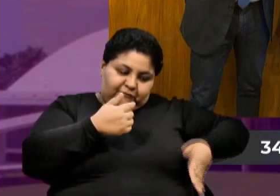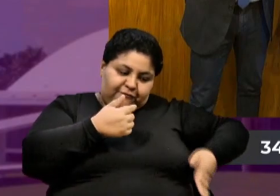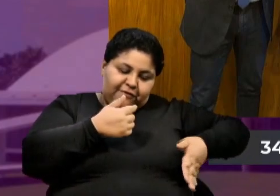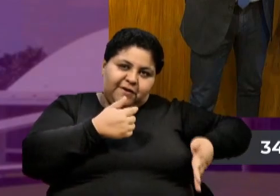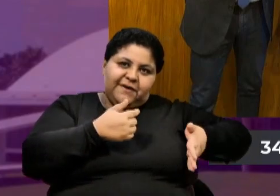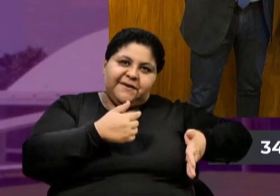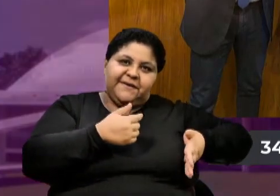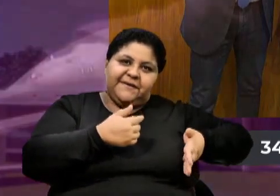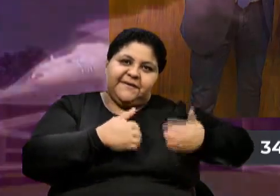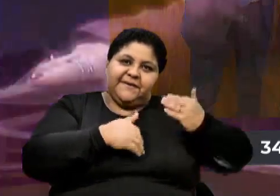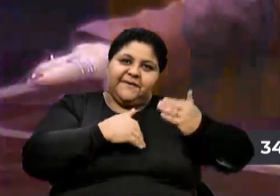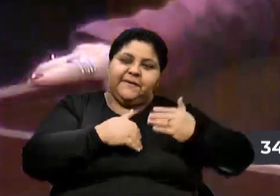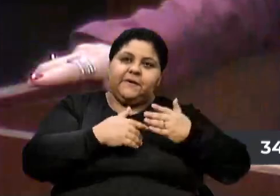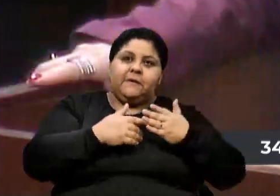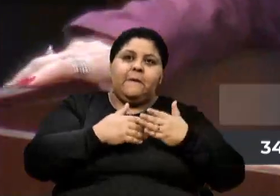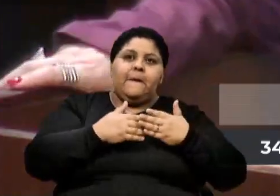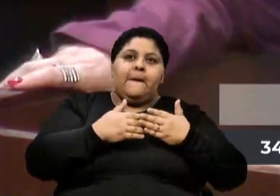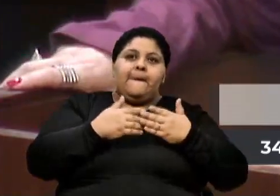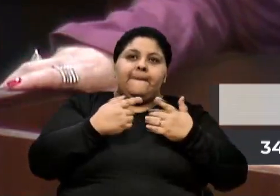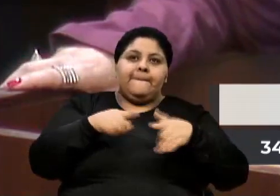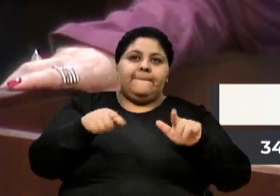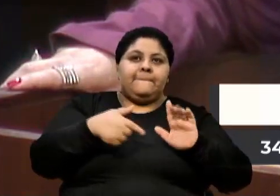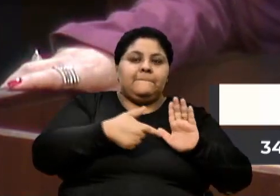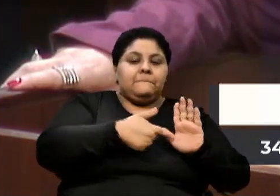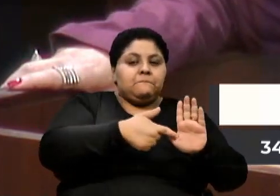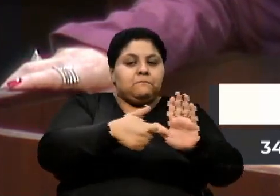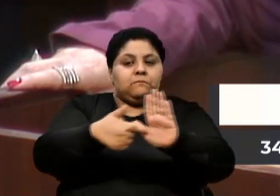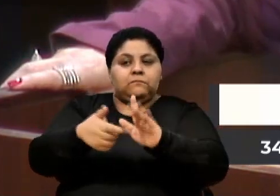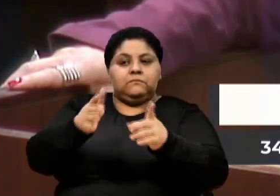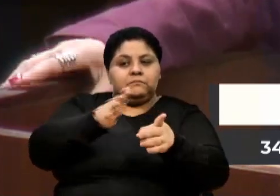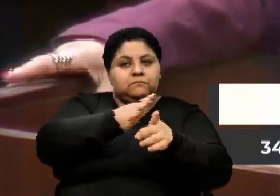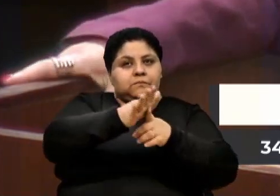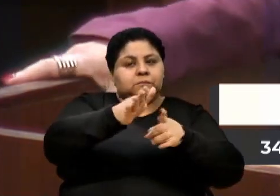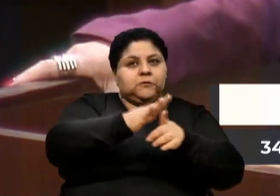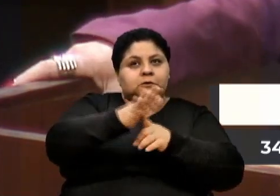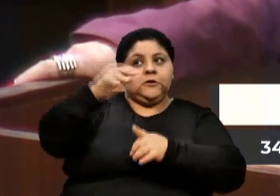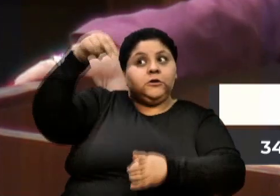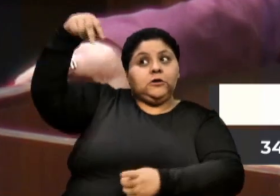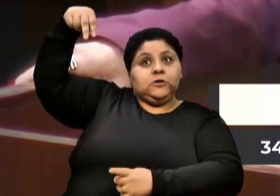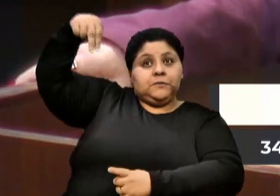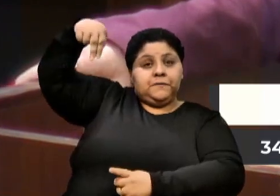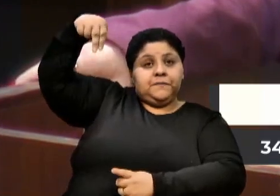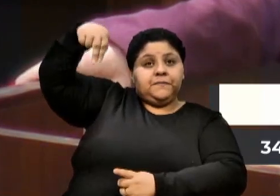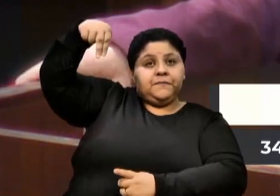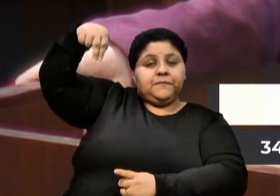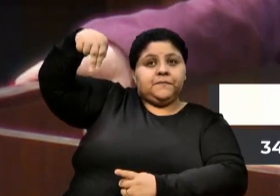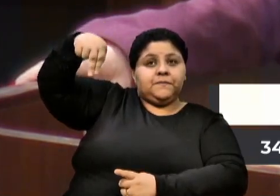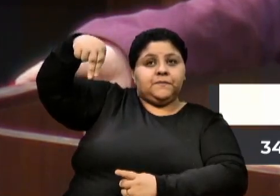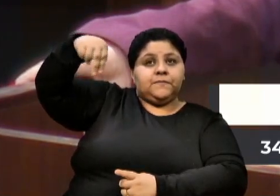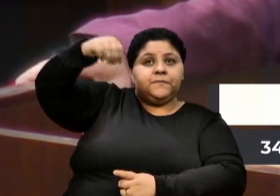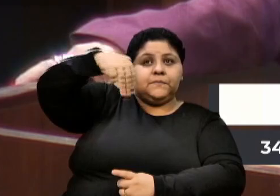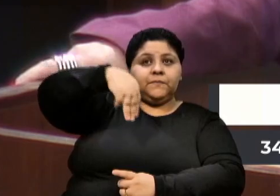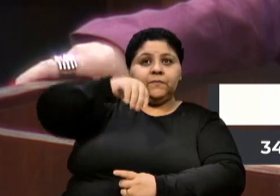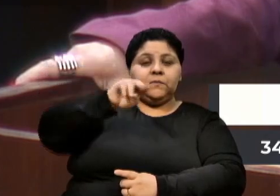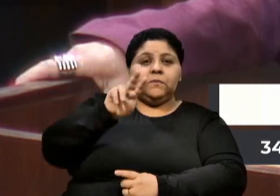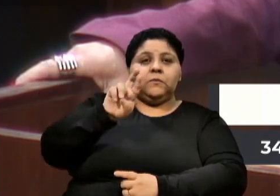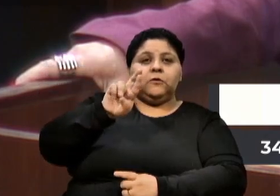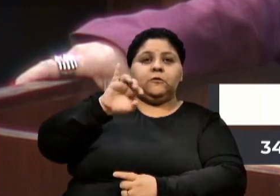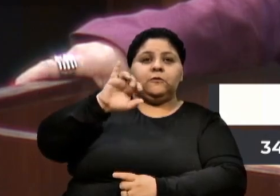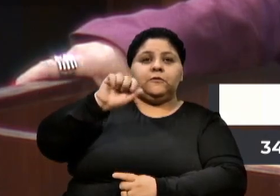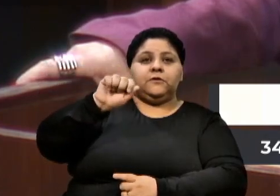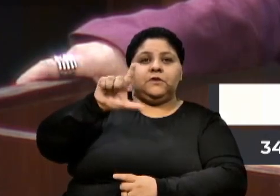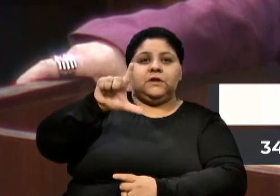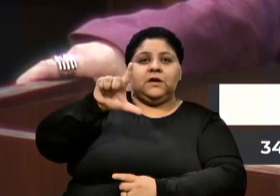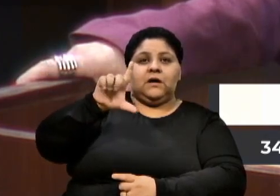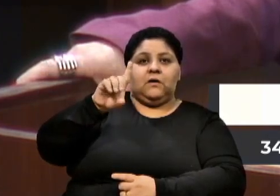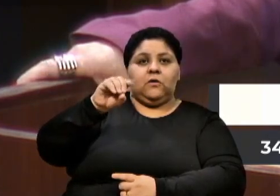nós levamos uma demanda lá da Zona Norte, do Murial do Santa Fé, que é